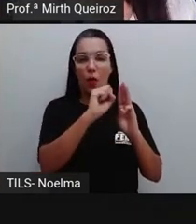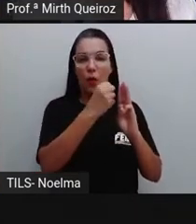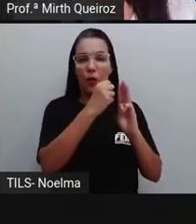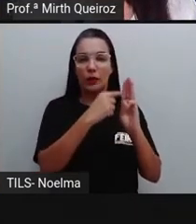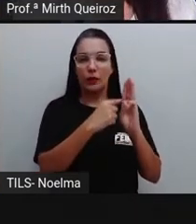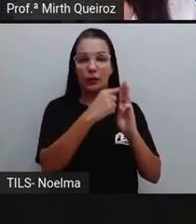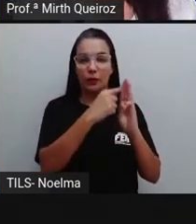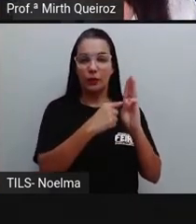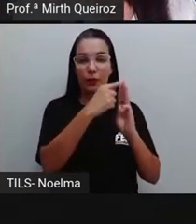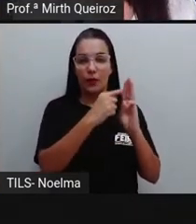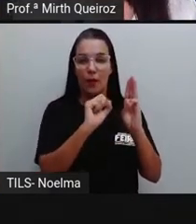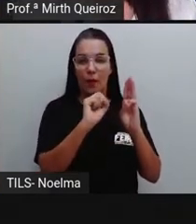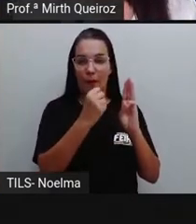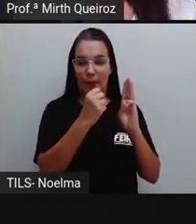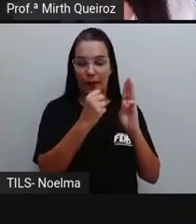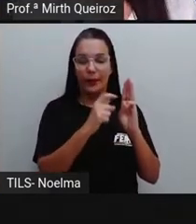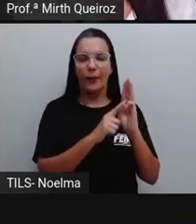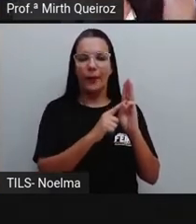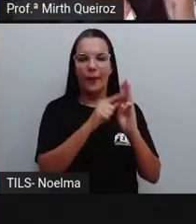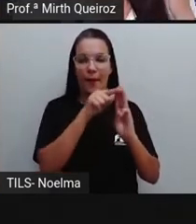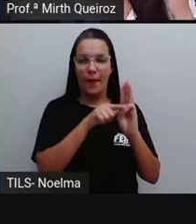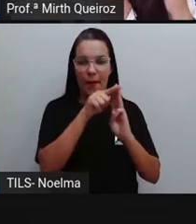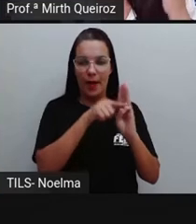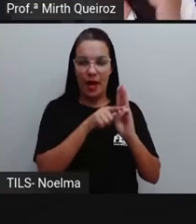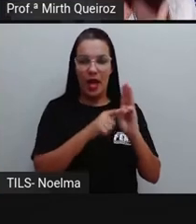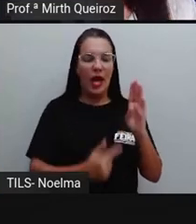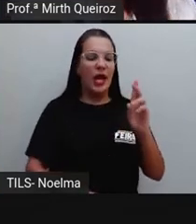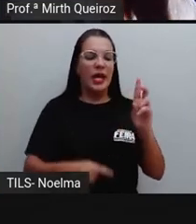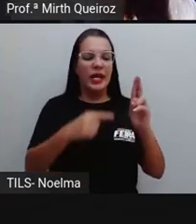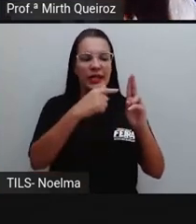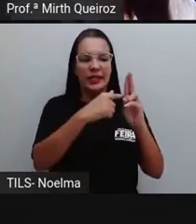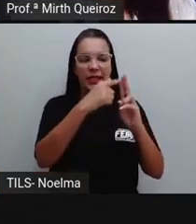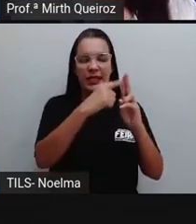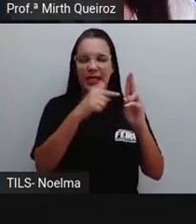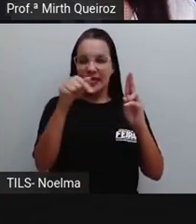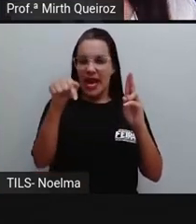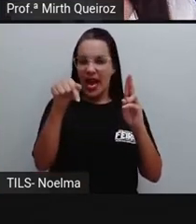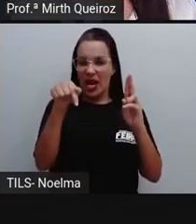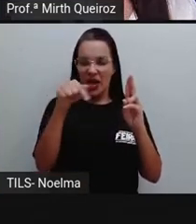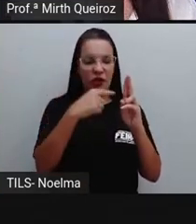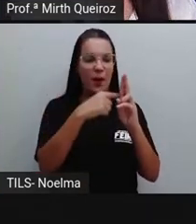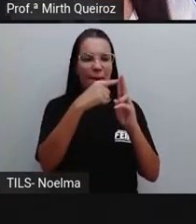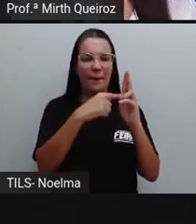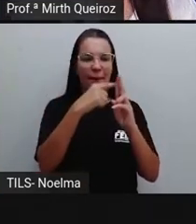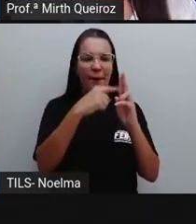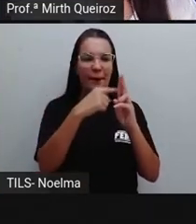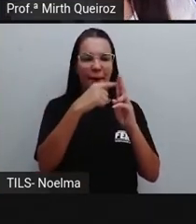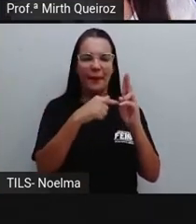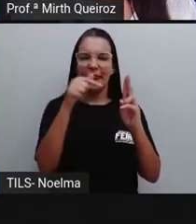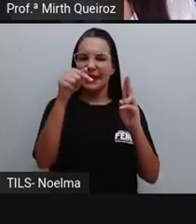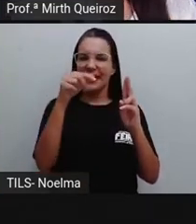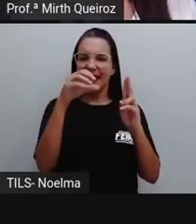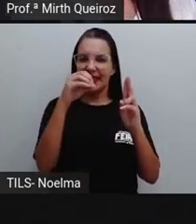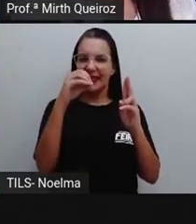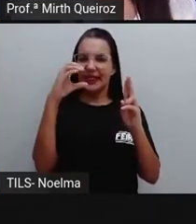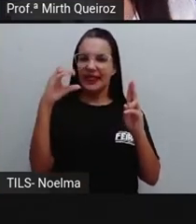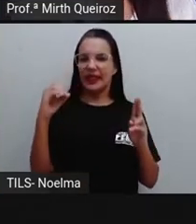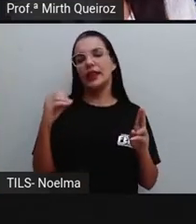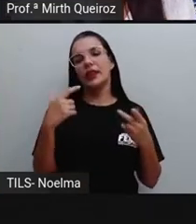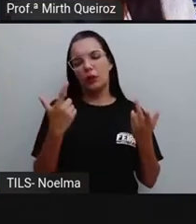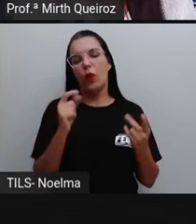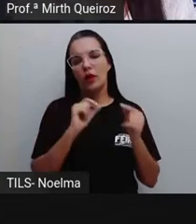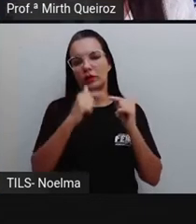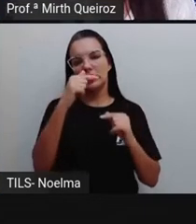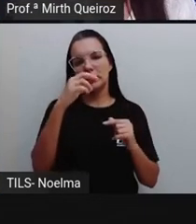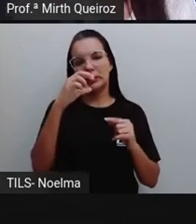oitocentos unidades, certo? Nós temos sete dezenas, porque sete dezenas, porque sete